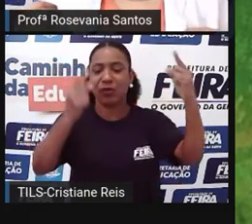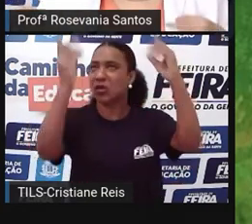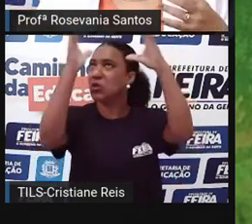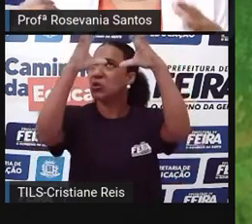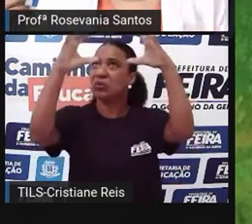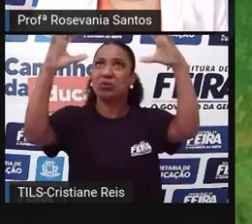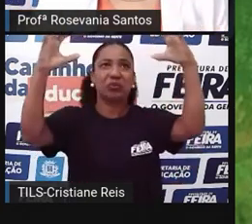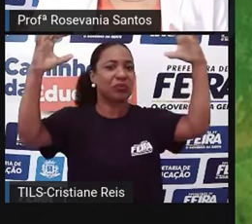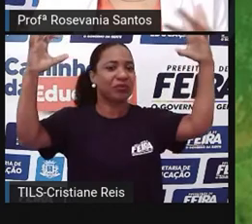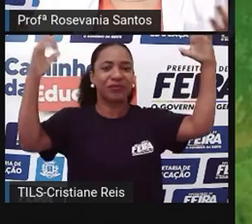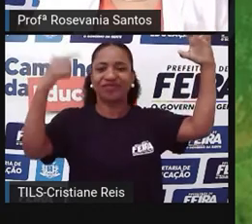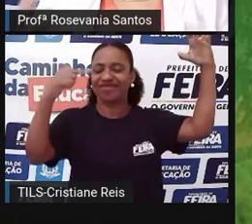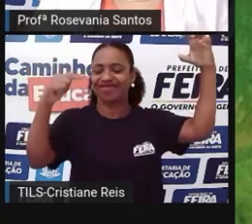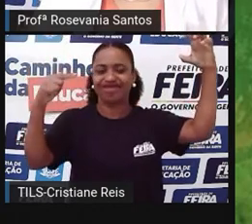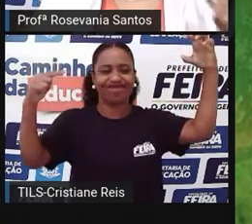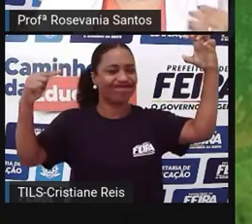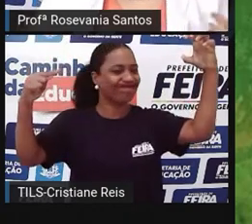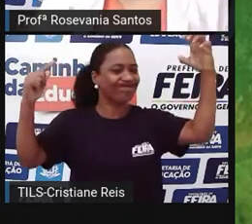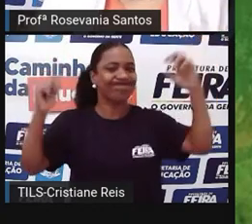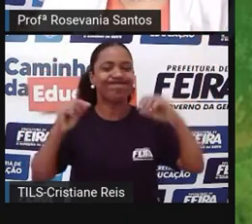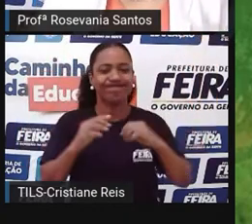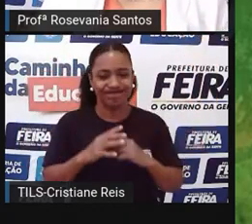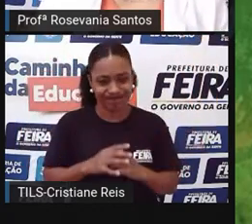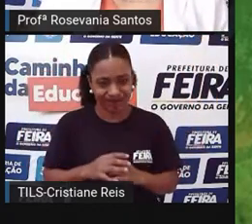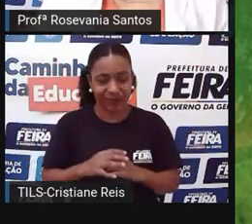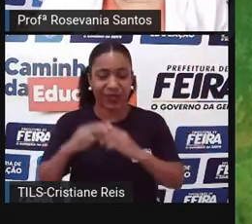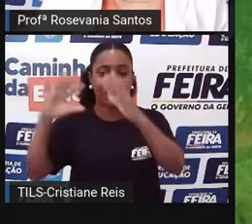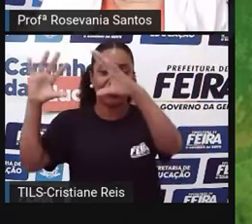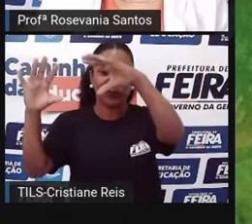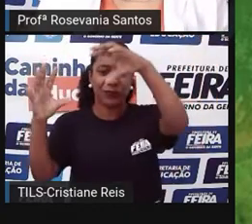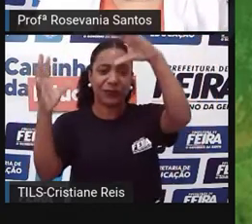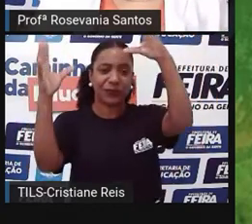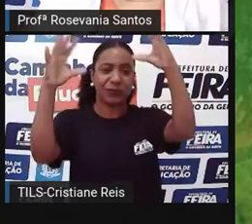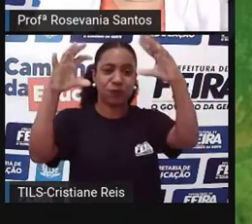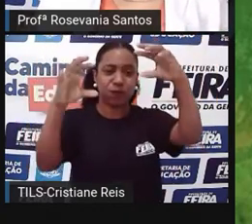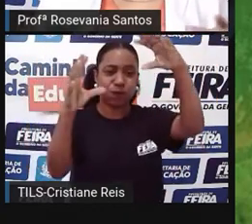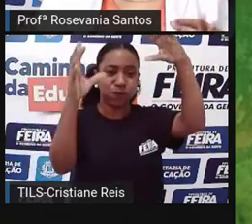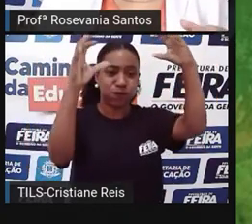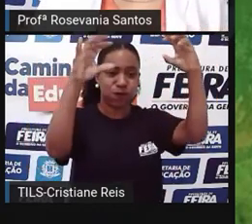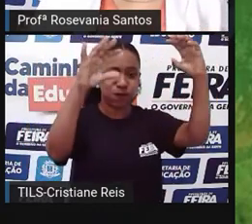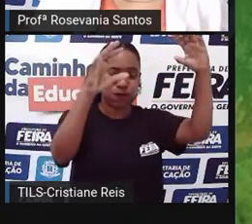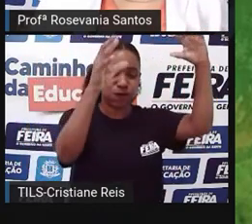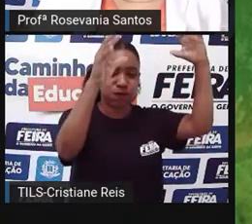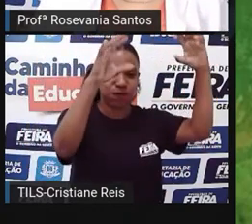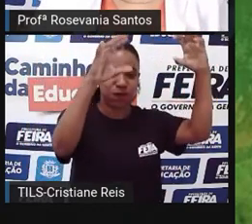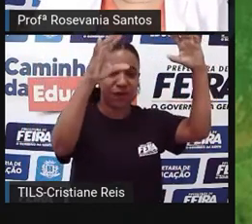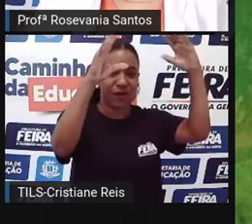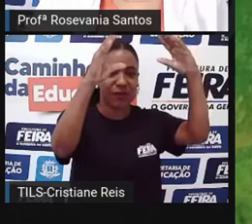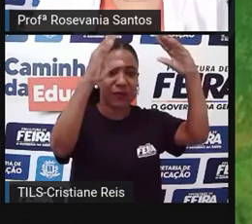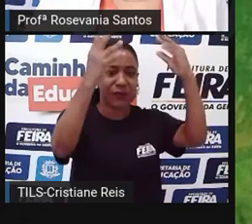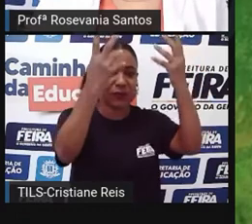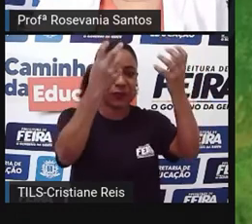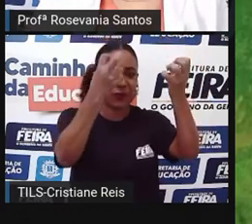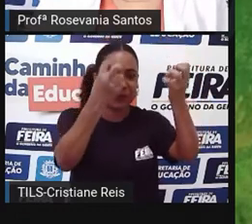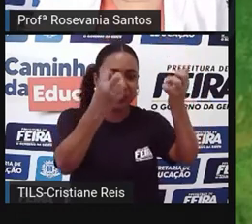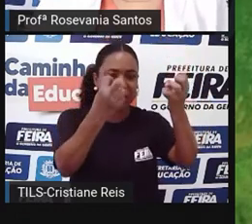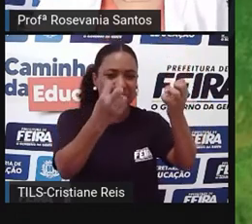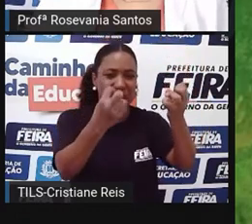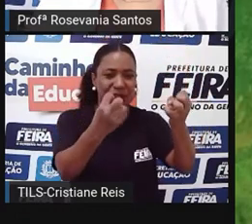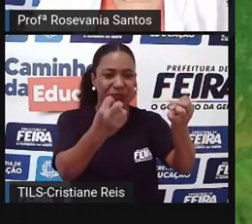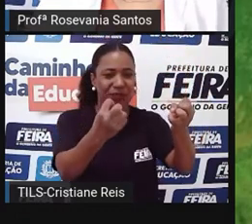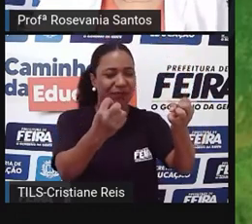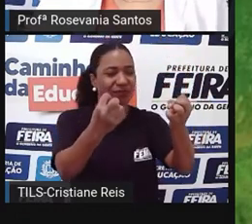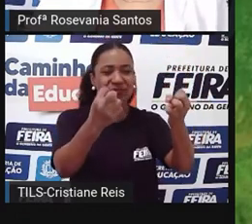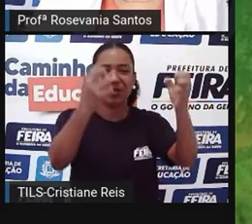as poucas nuvens que formam, não tem água suficiente pra poder chover aí. Então, envolve uma série de coisas, né, nessa região